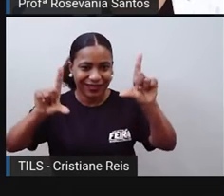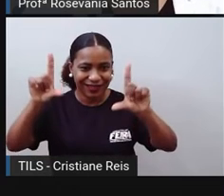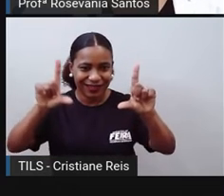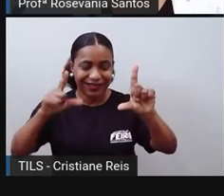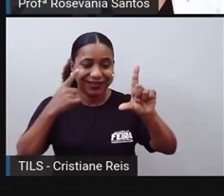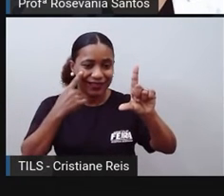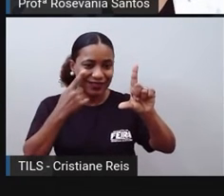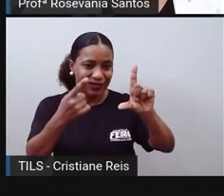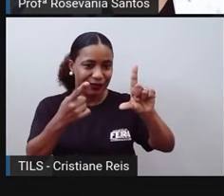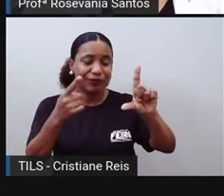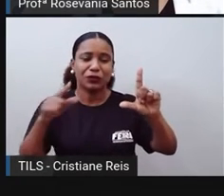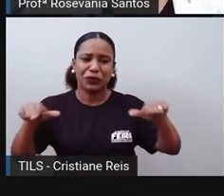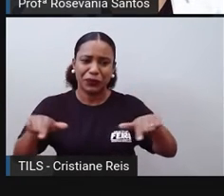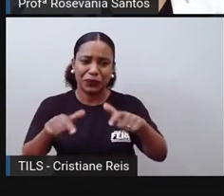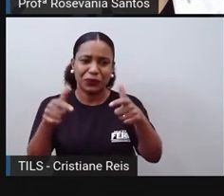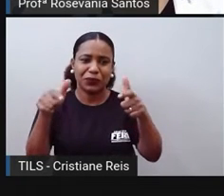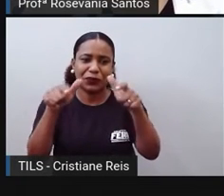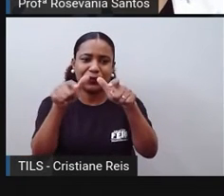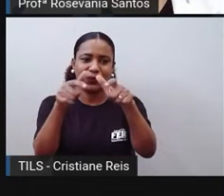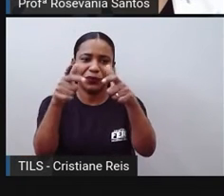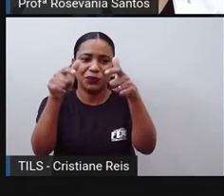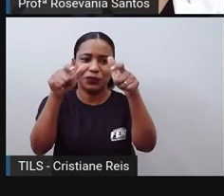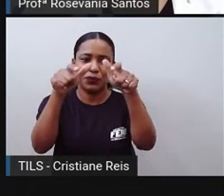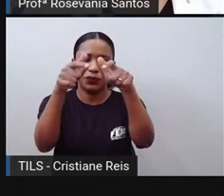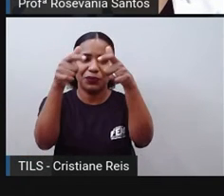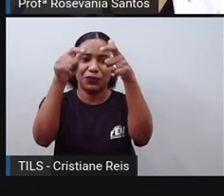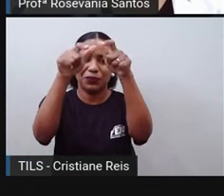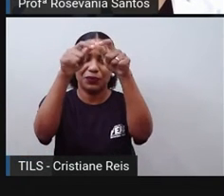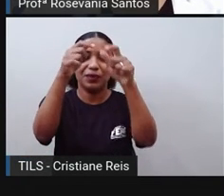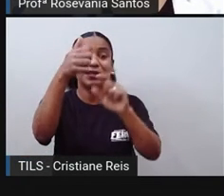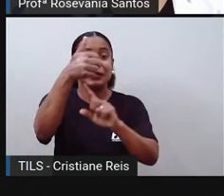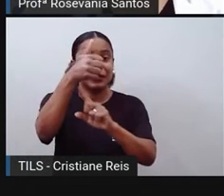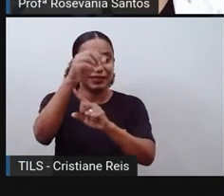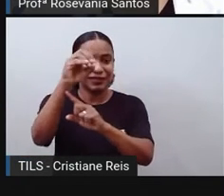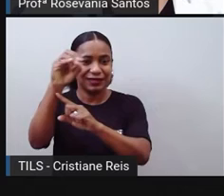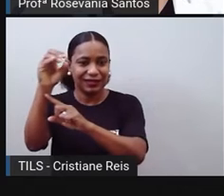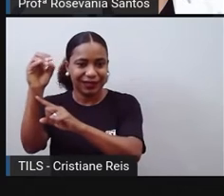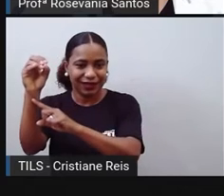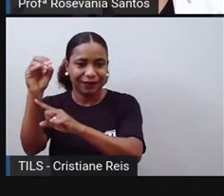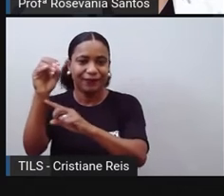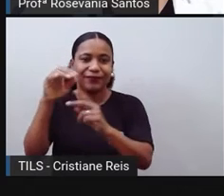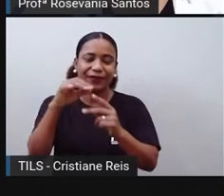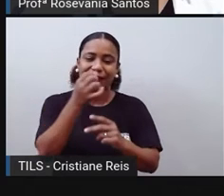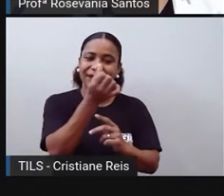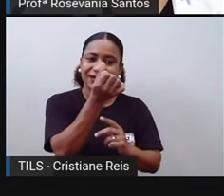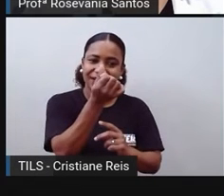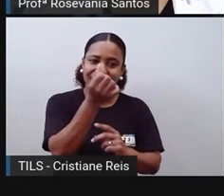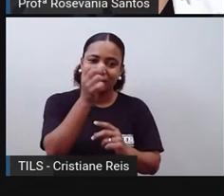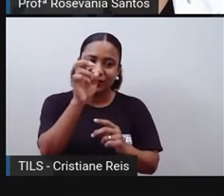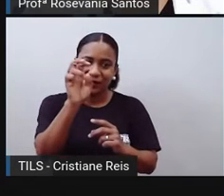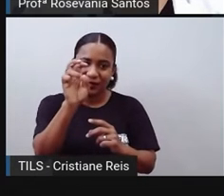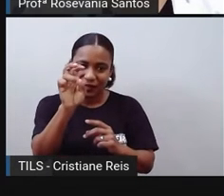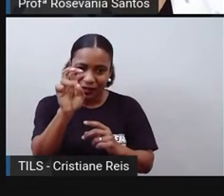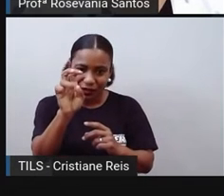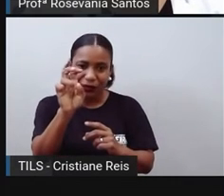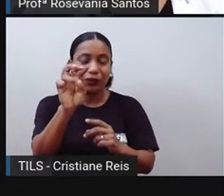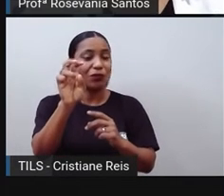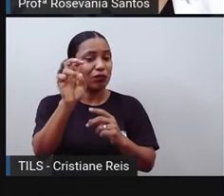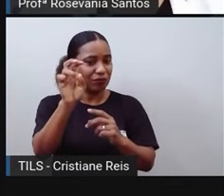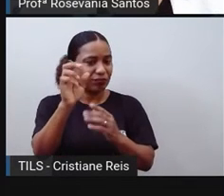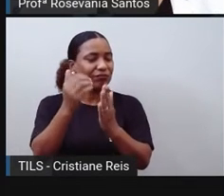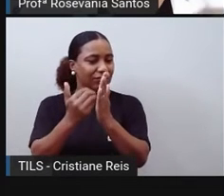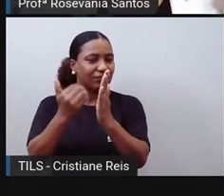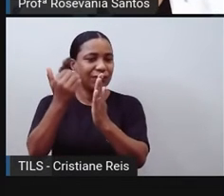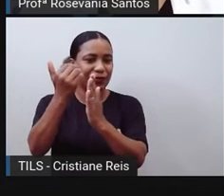Então, eles têm uma população, né? Na faixa dos 65, população de idosos, bem representativa, né?